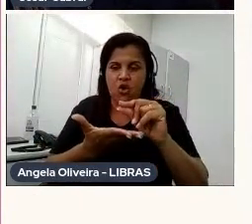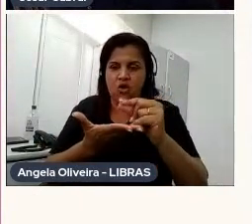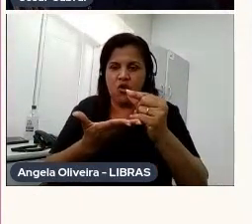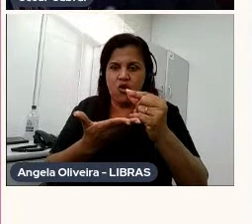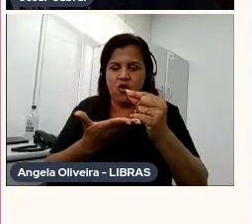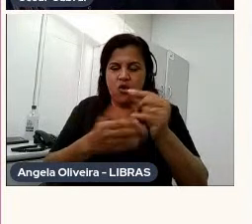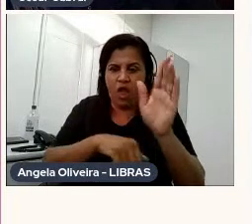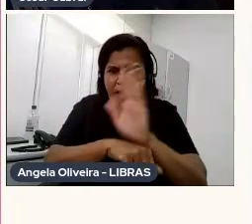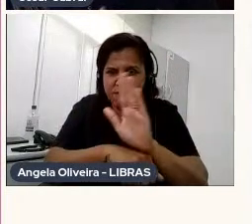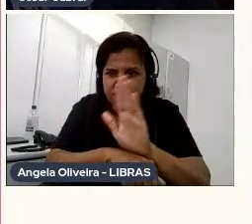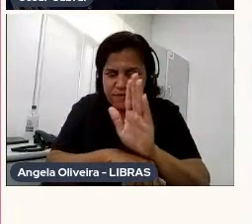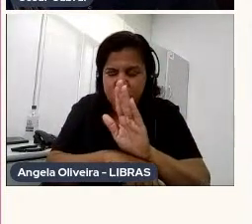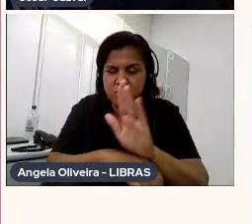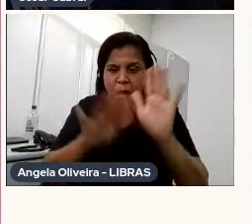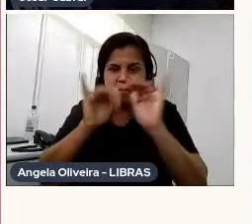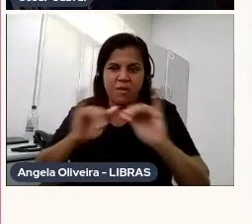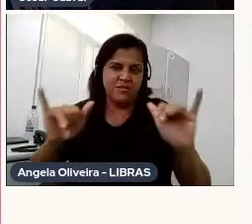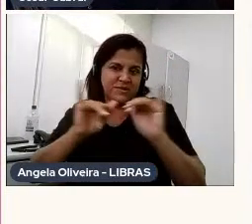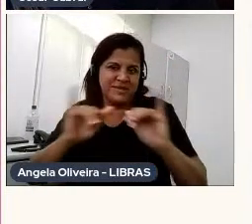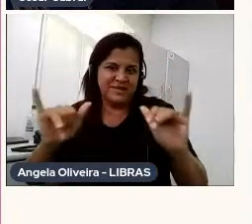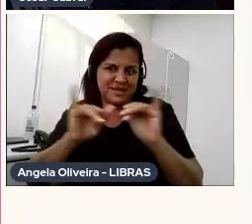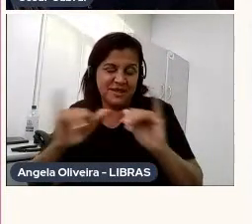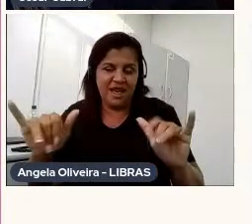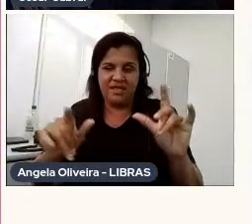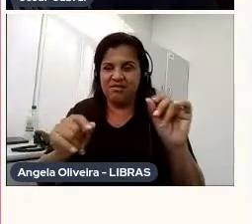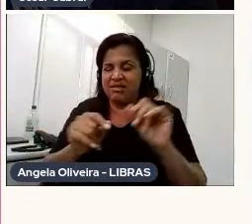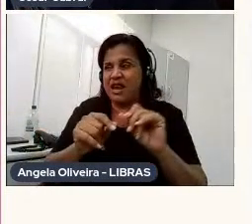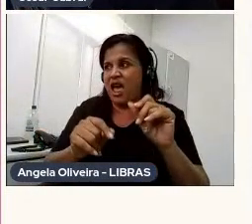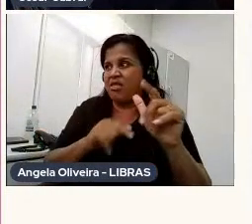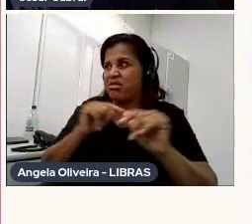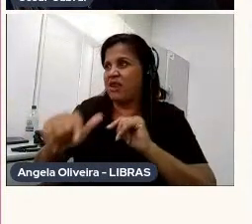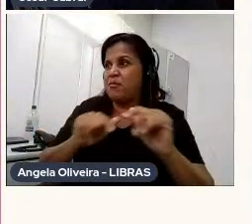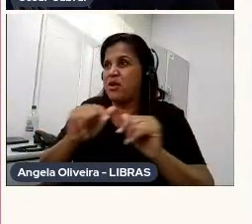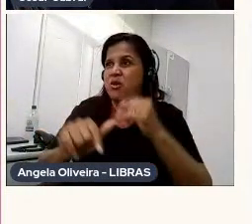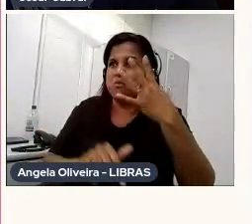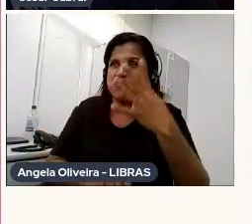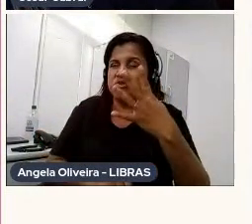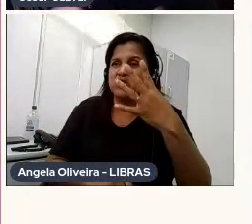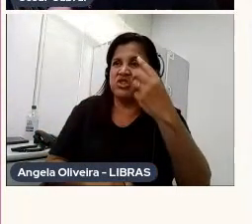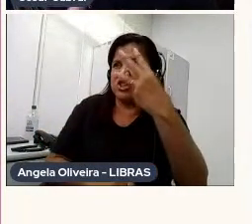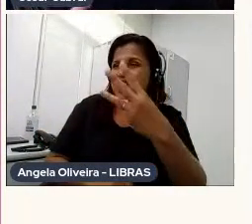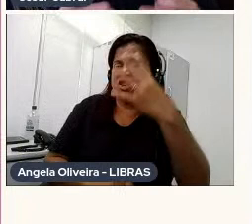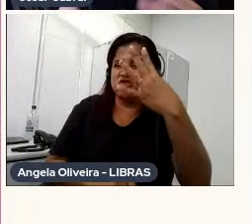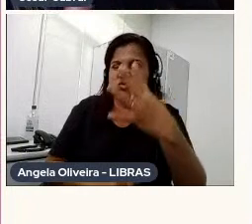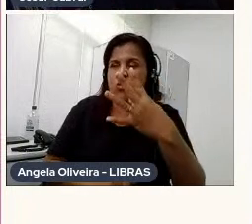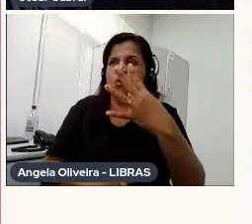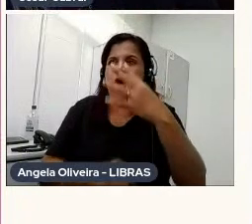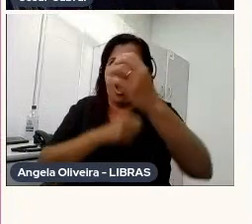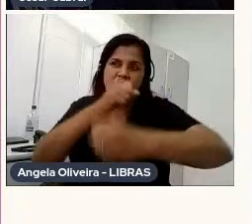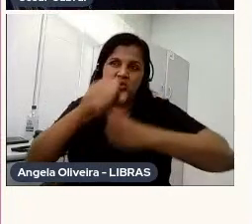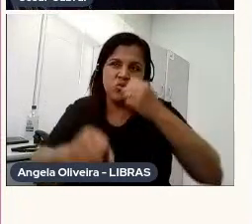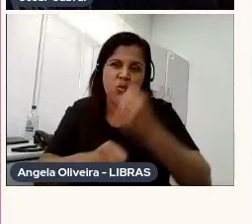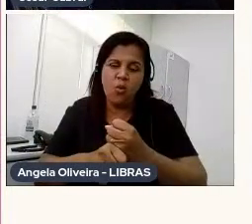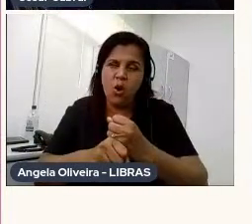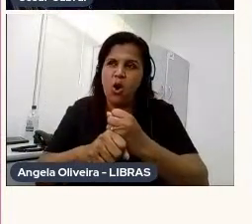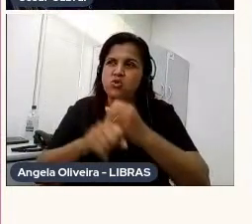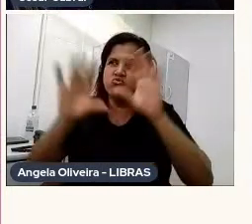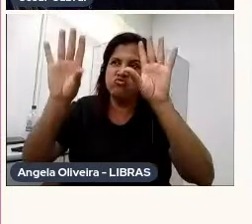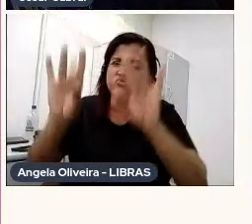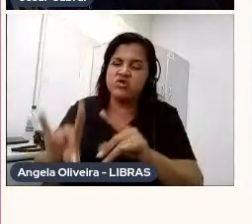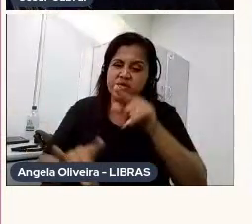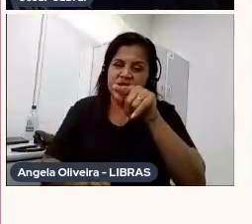pra publicidade, a gente trabalhou, sei lá, por três, quatro anos, quase exclusivamente nisso, né, em animação pra